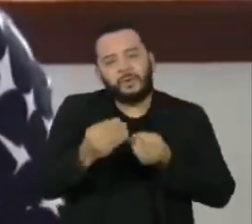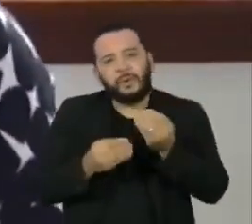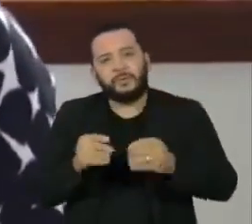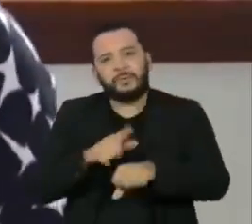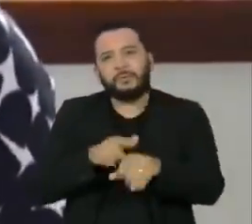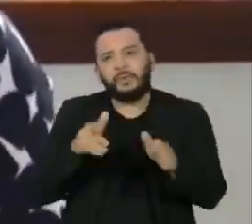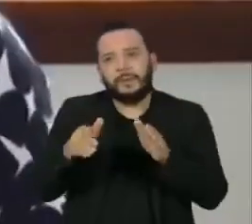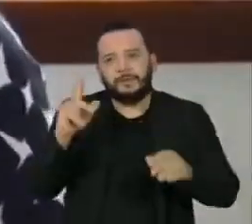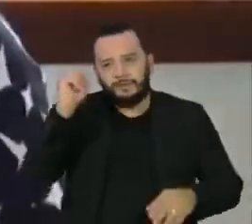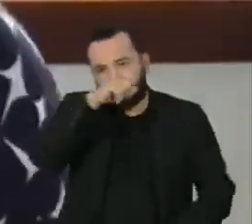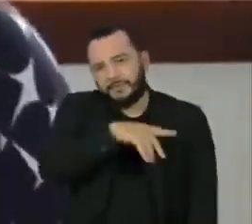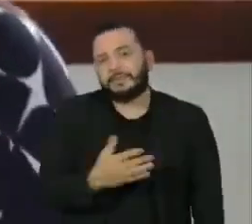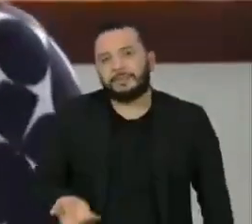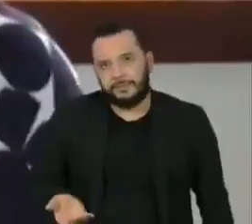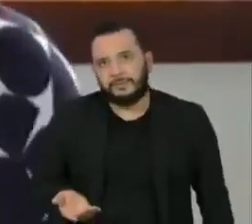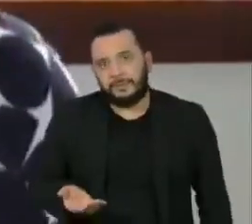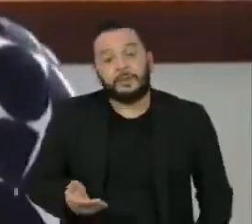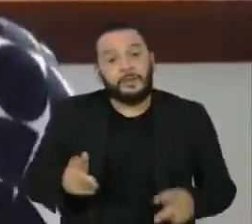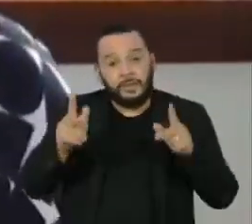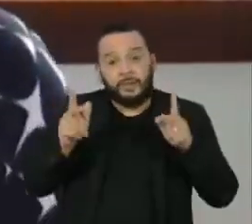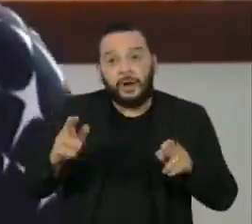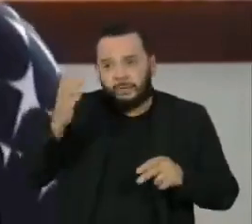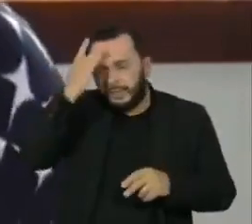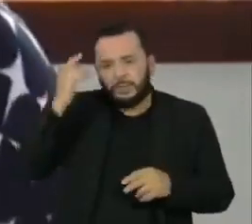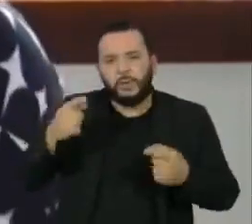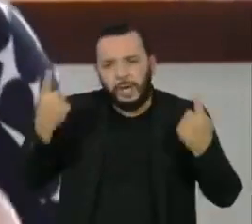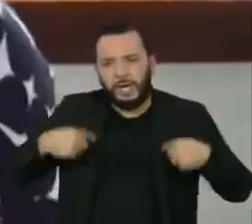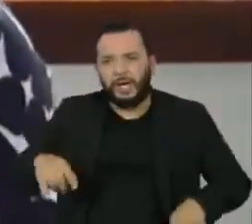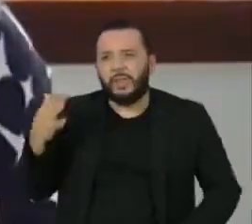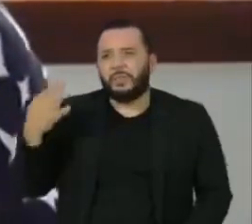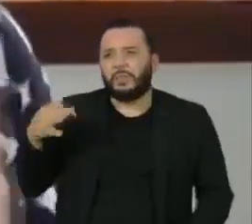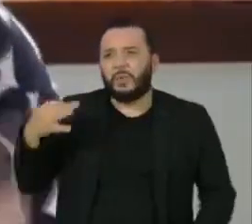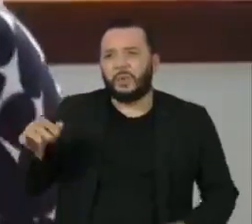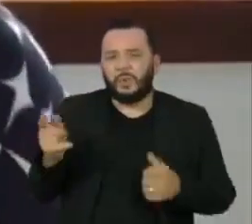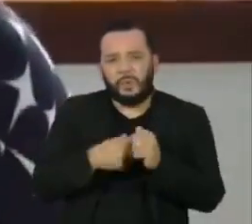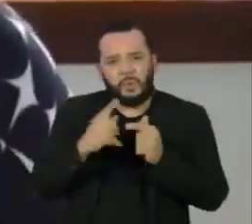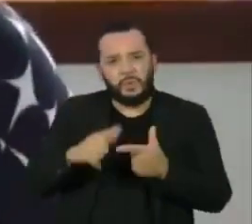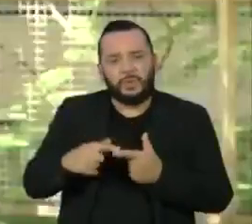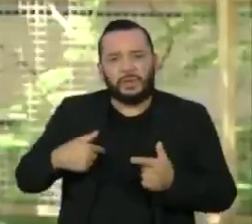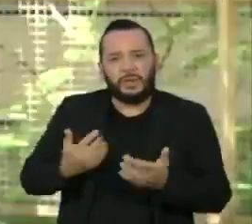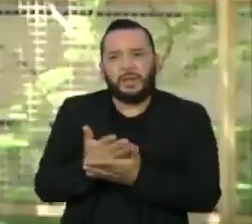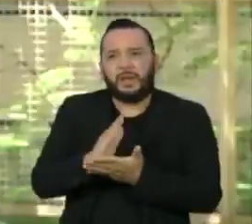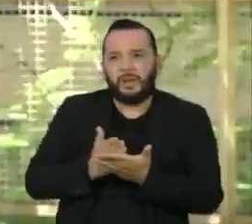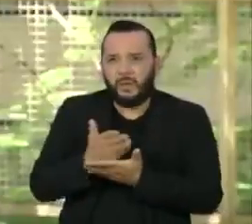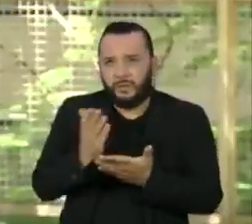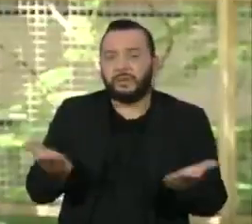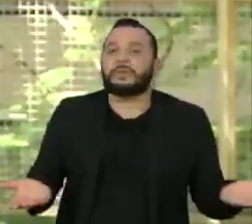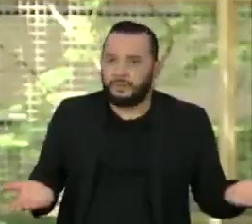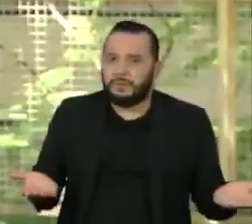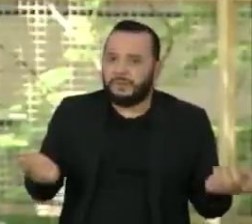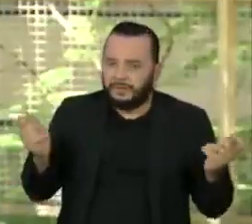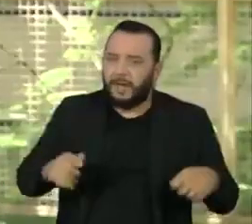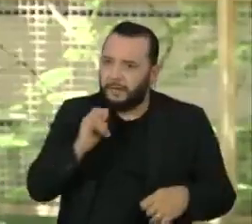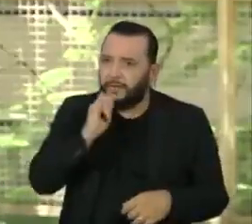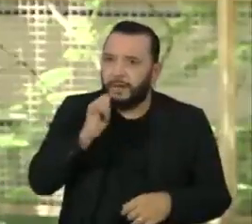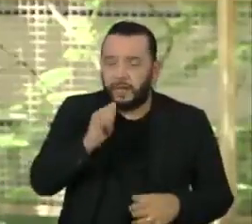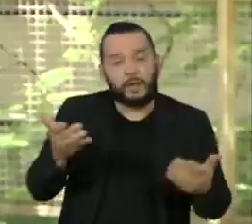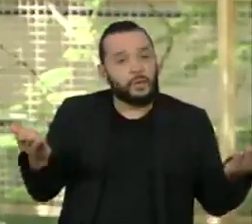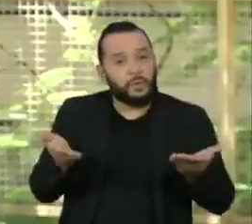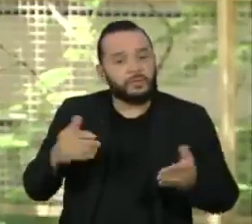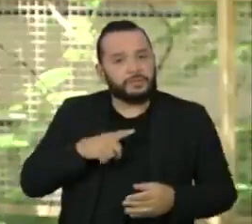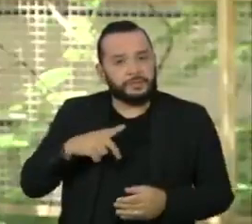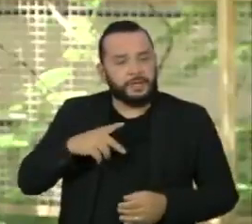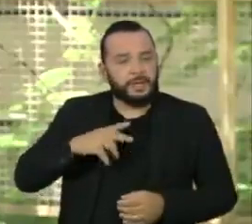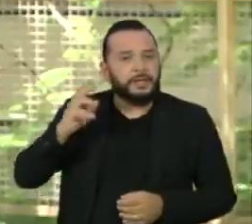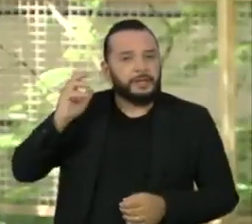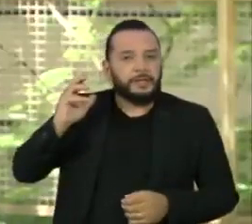complicadas. No caso da pessoa estar com uma dor, no caso da pessoa estar com um desconforto. Atualmente existem fonoaudiólogos